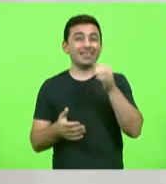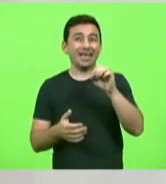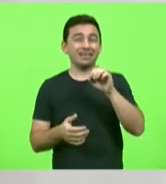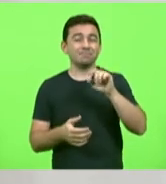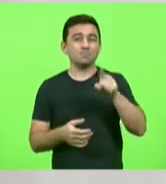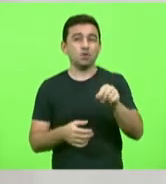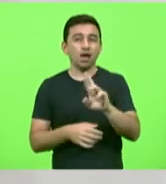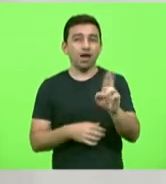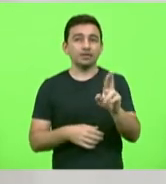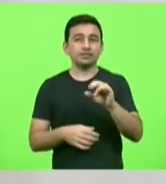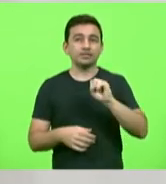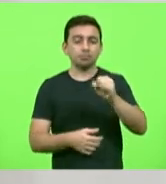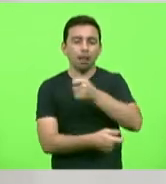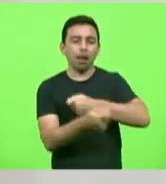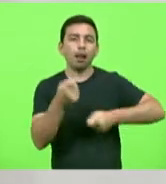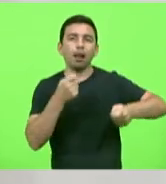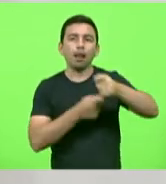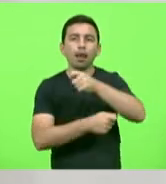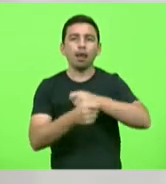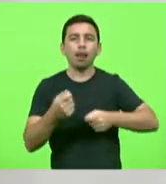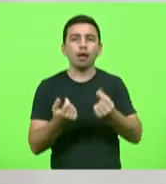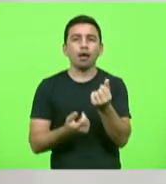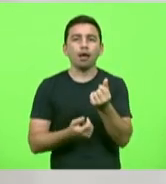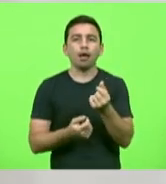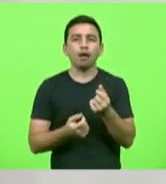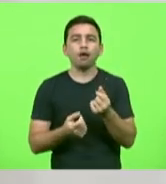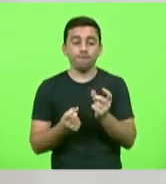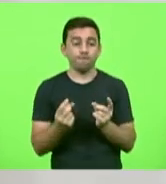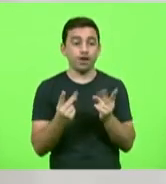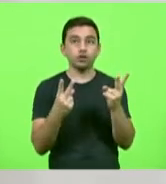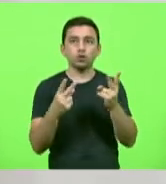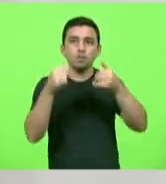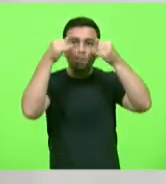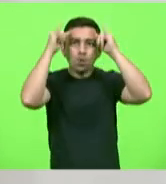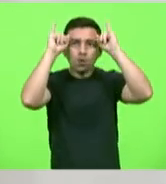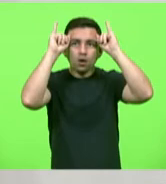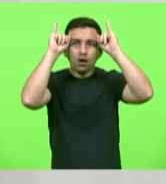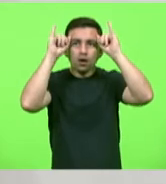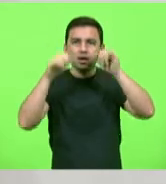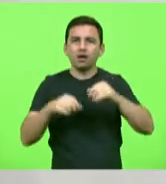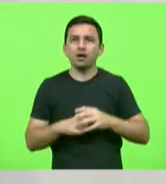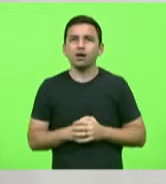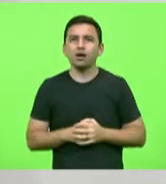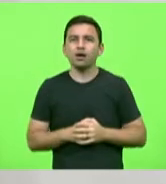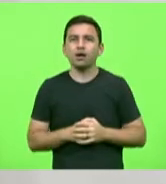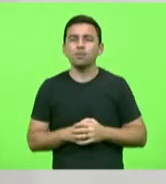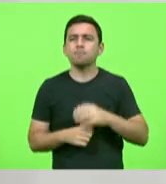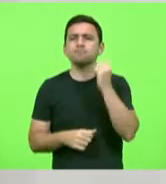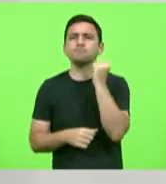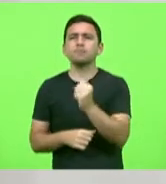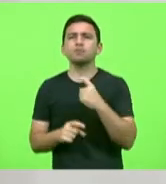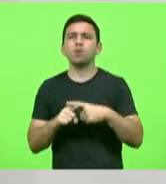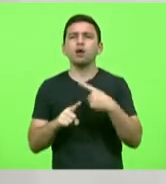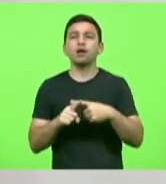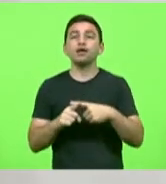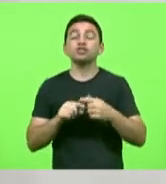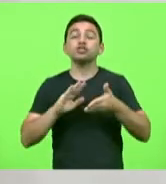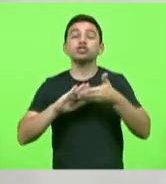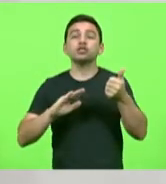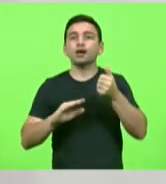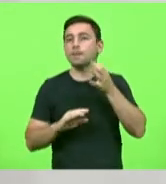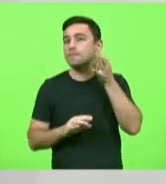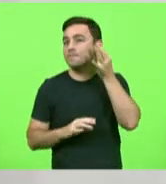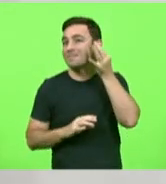que comercializarem então aquele que vendeu o boi sabe por que que ele sacrifica o boi porque o boi é tirado o brinco o